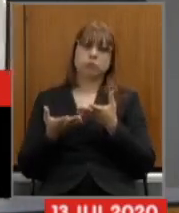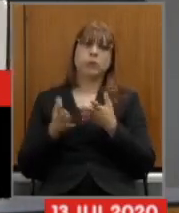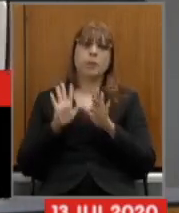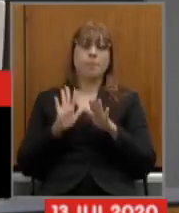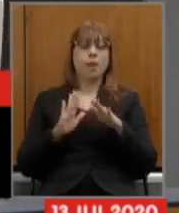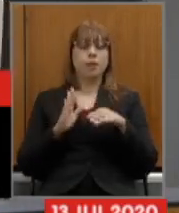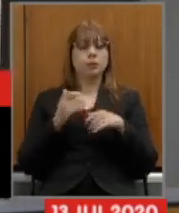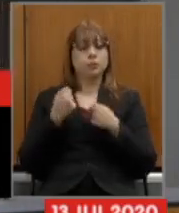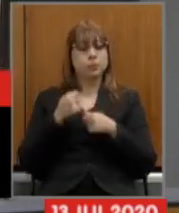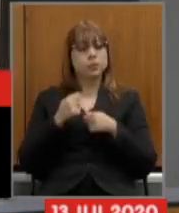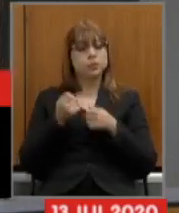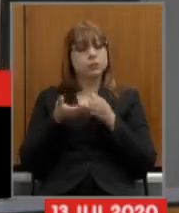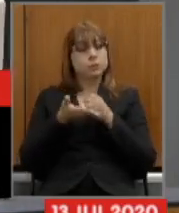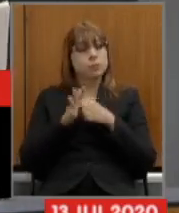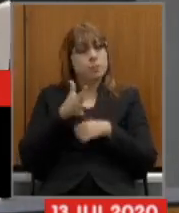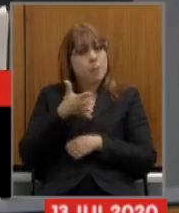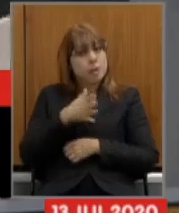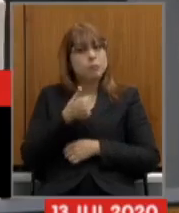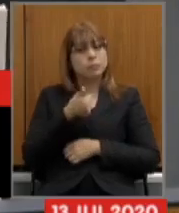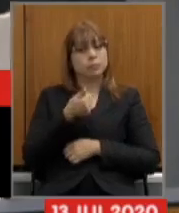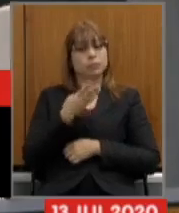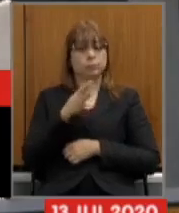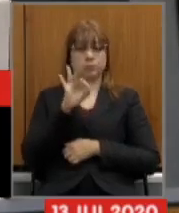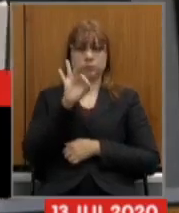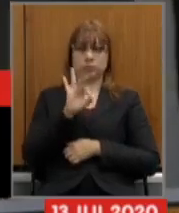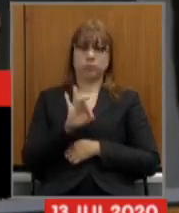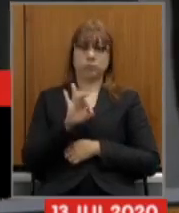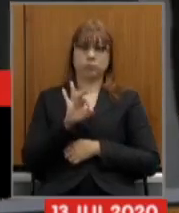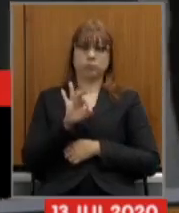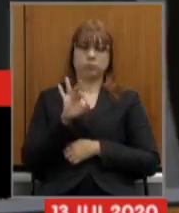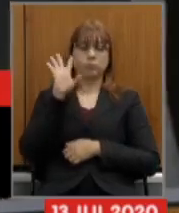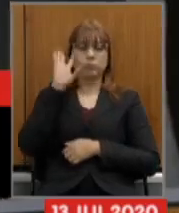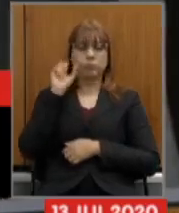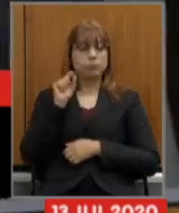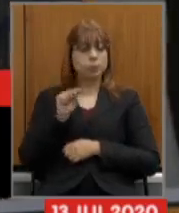% acho que é isso